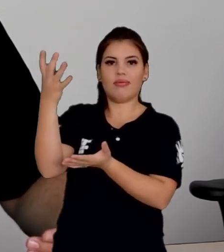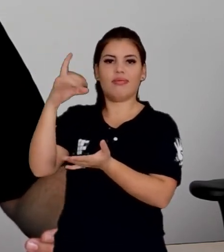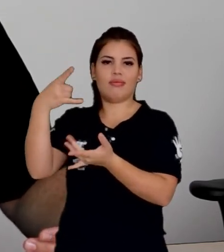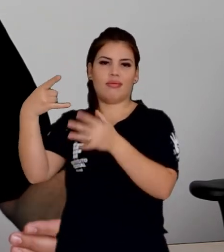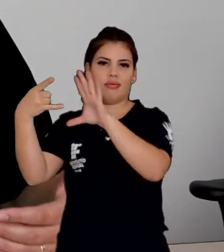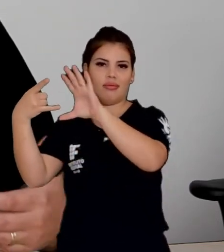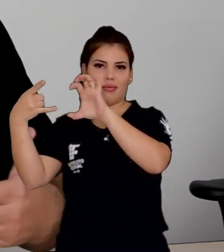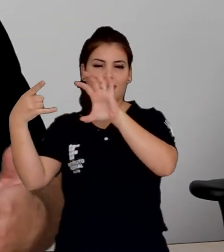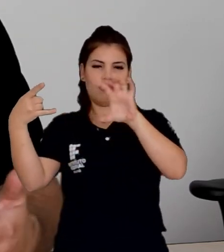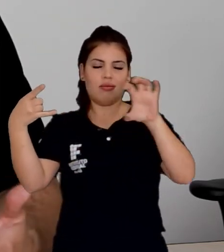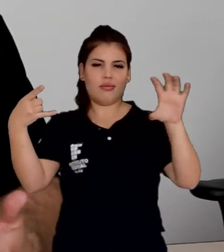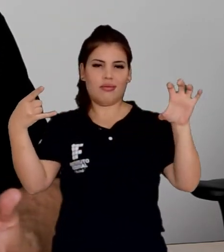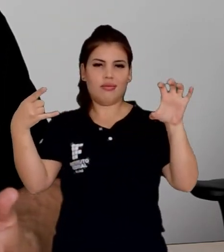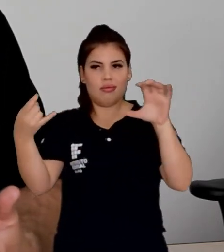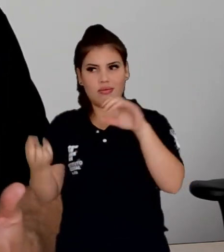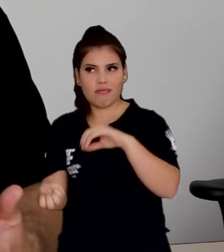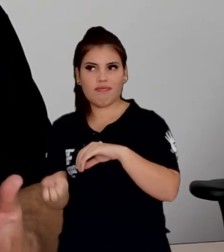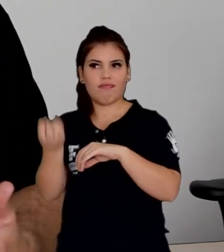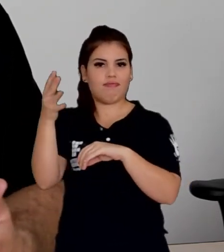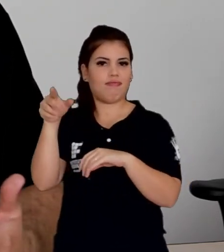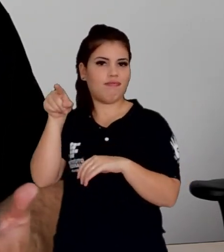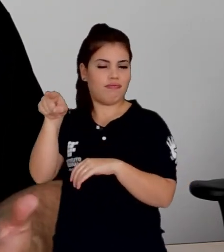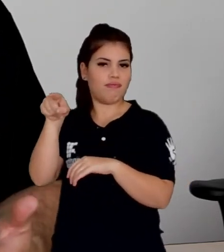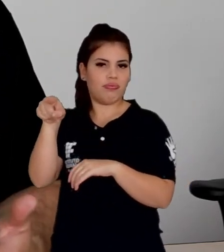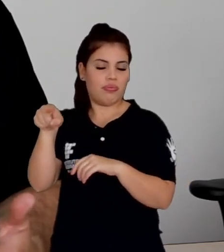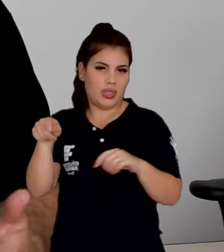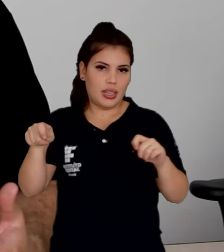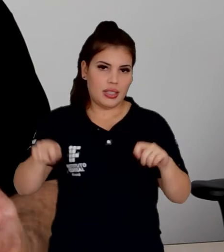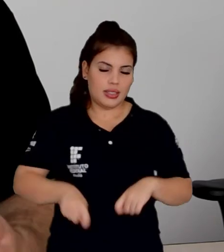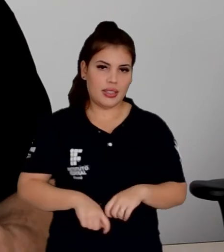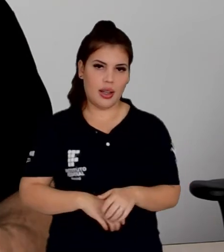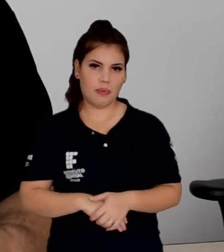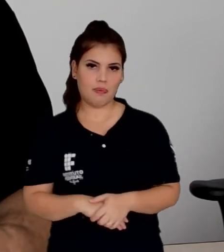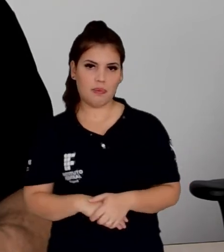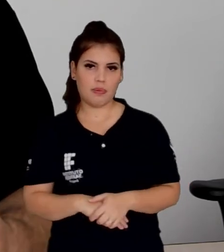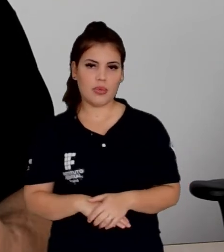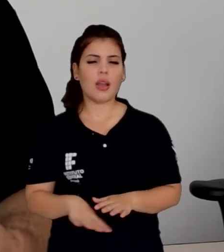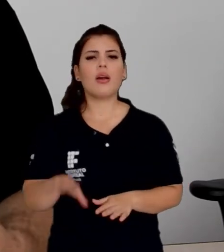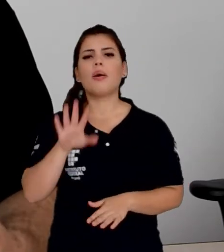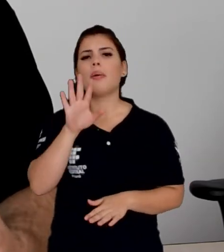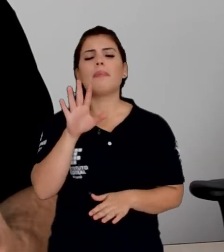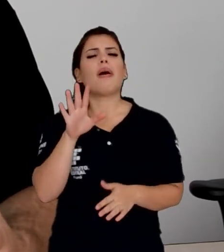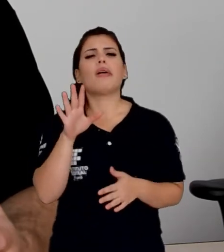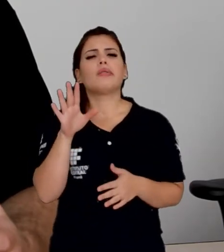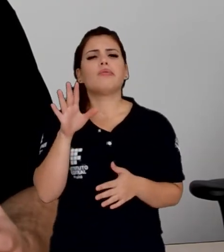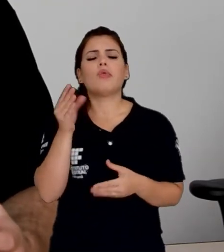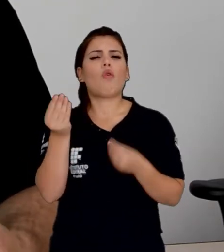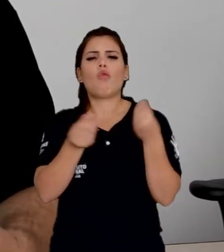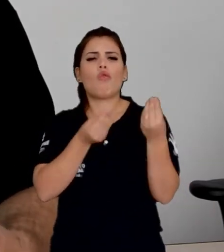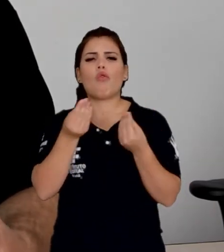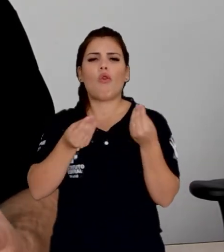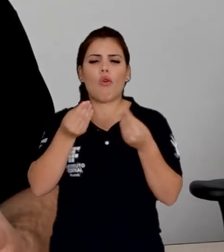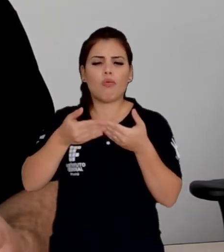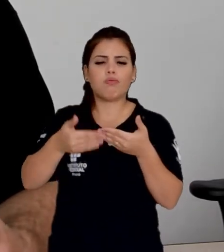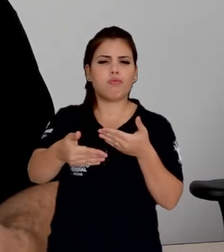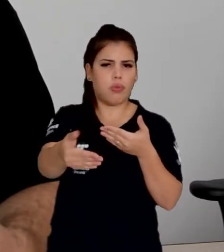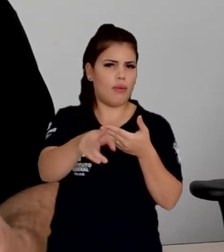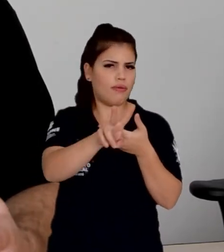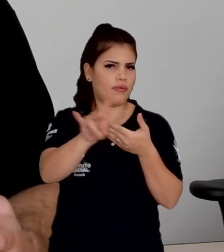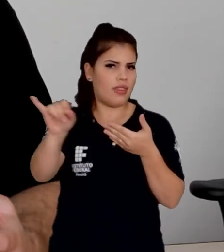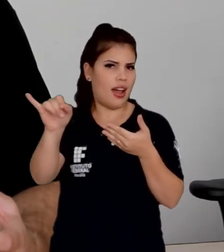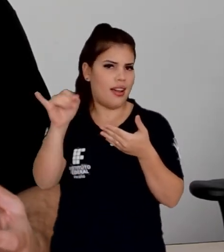arquivos para o OneDrive da Microsoft, do Office 365. Para facilitar, dentro dos próximos dias, nós